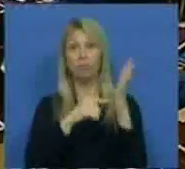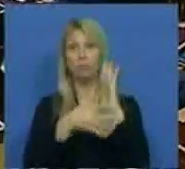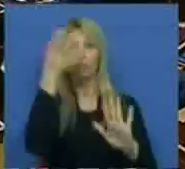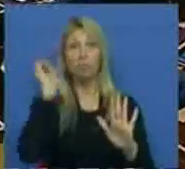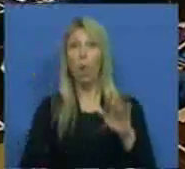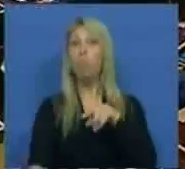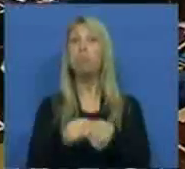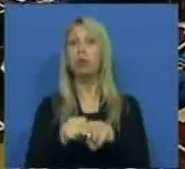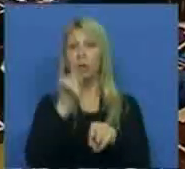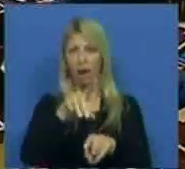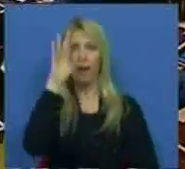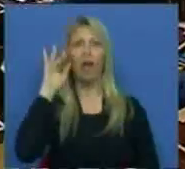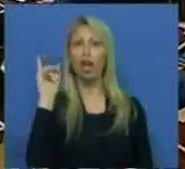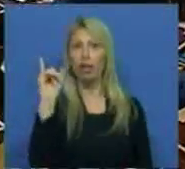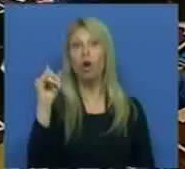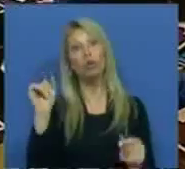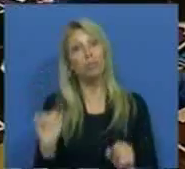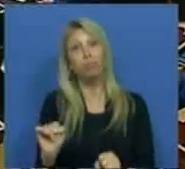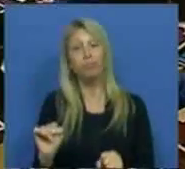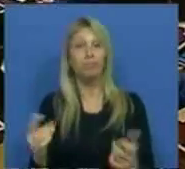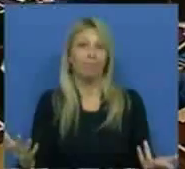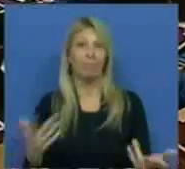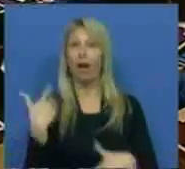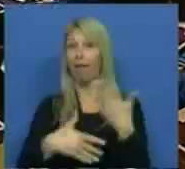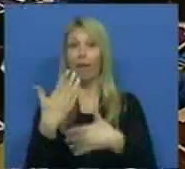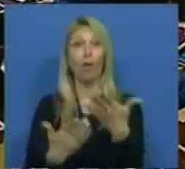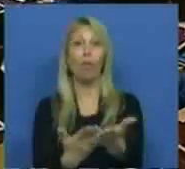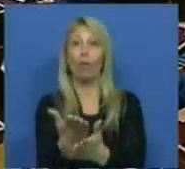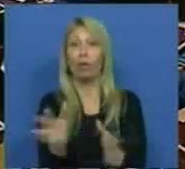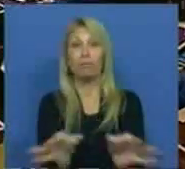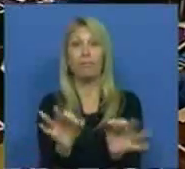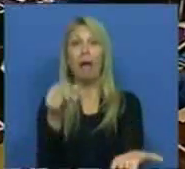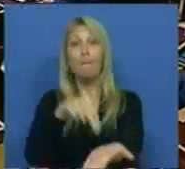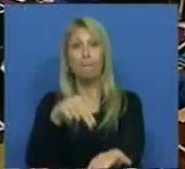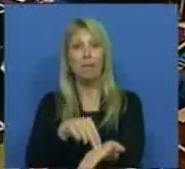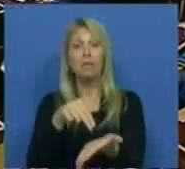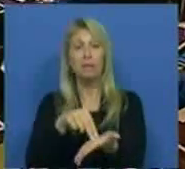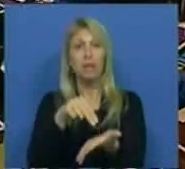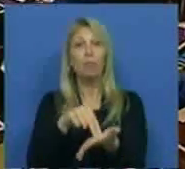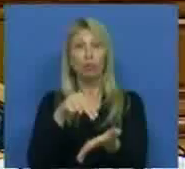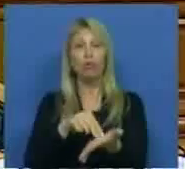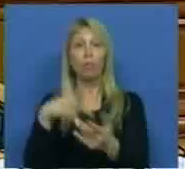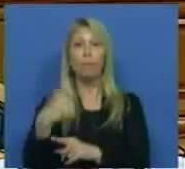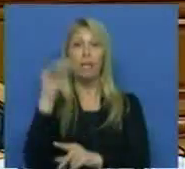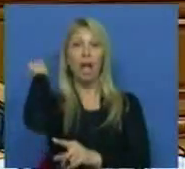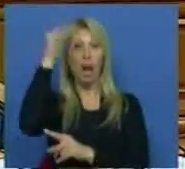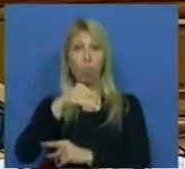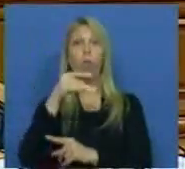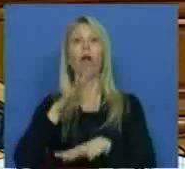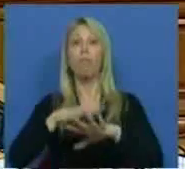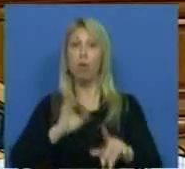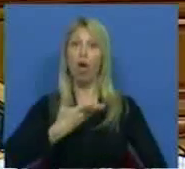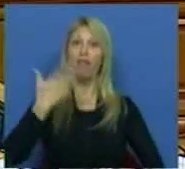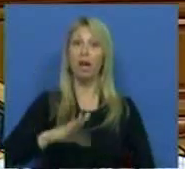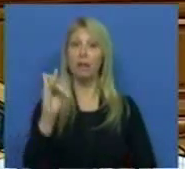veto ideológico. Aliás, na senda das posições do Presidente da República sobre os direitos civis